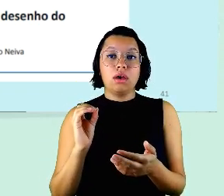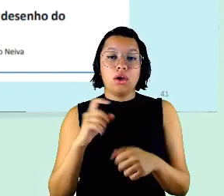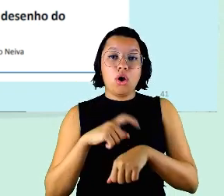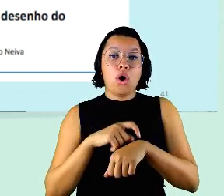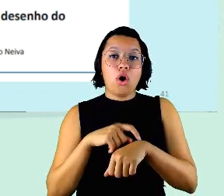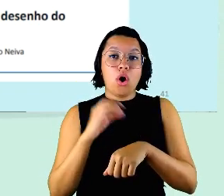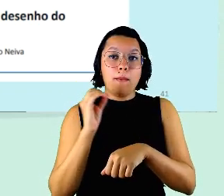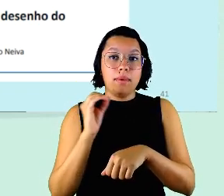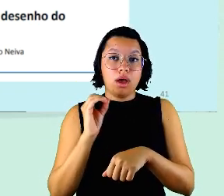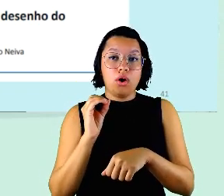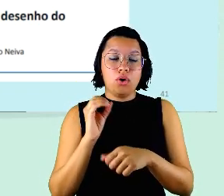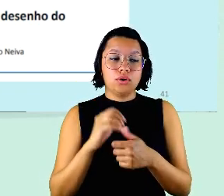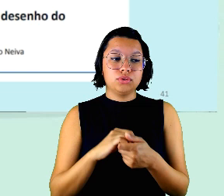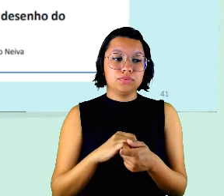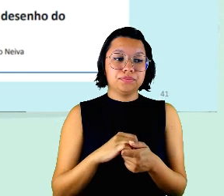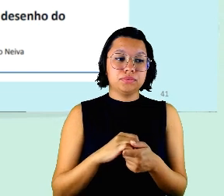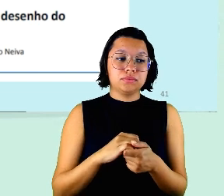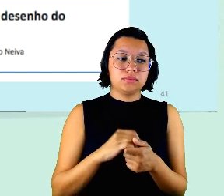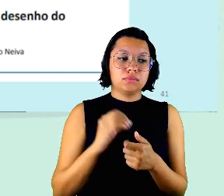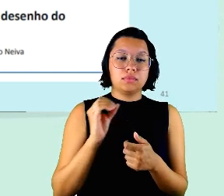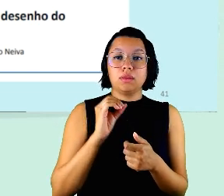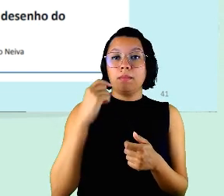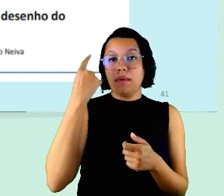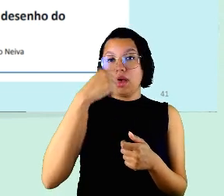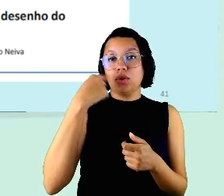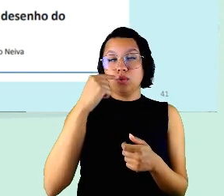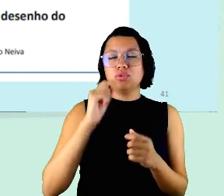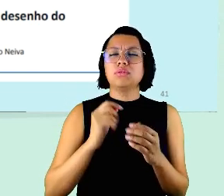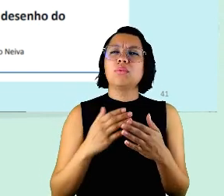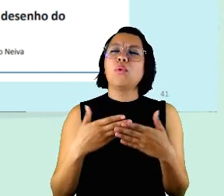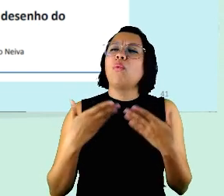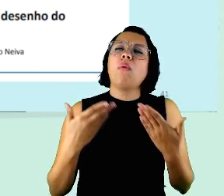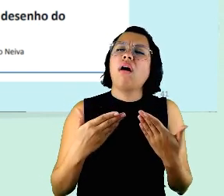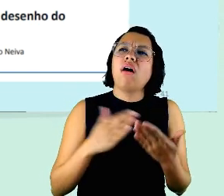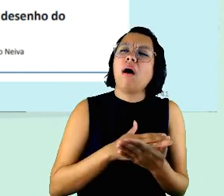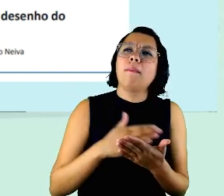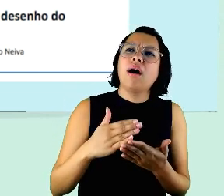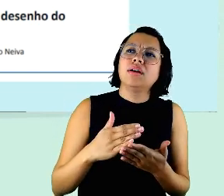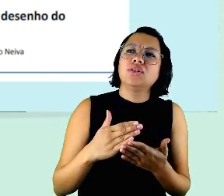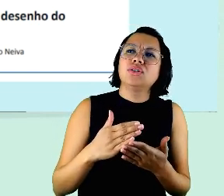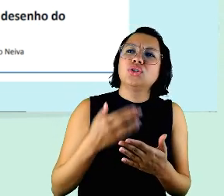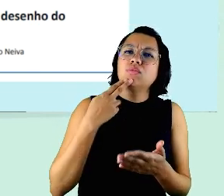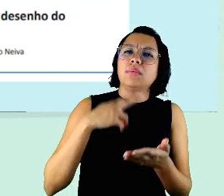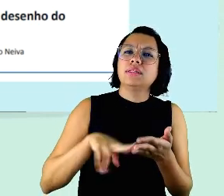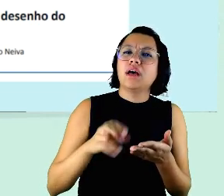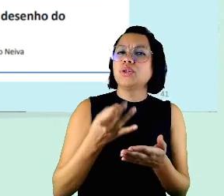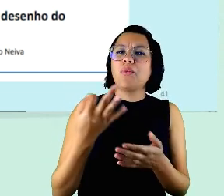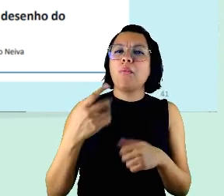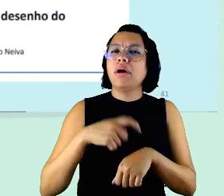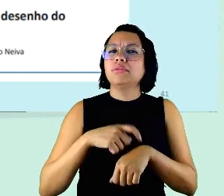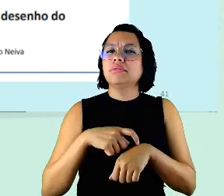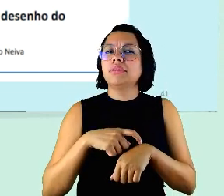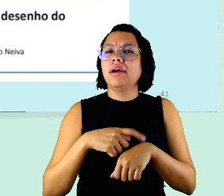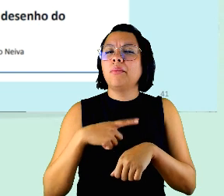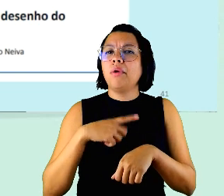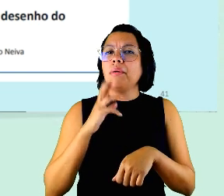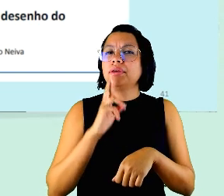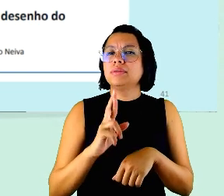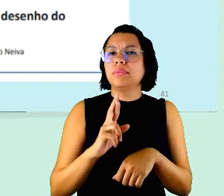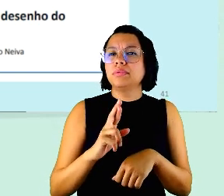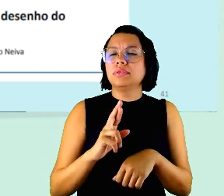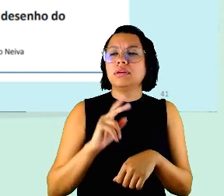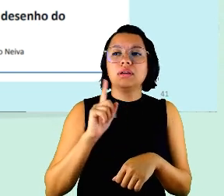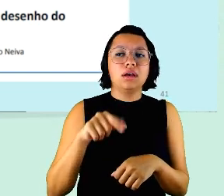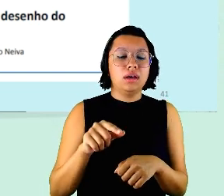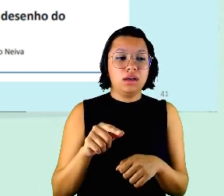limite entre quando a partir de uma mensagem quanto tempo leva pra eu poder responder é algo que vai